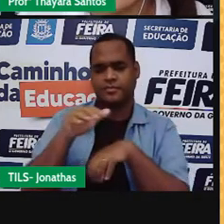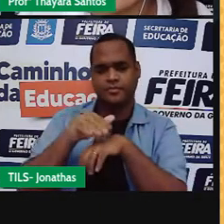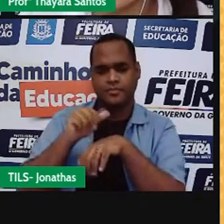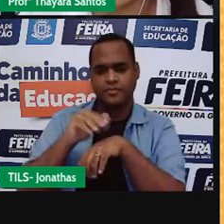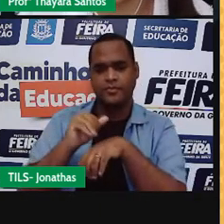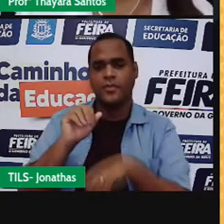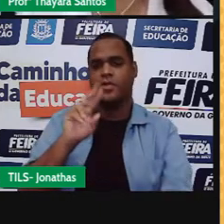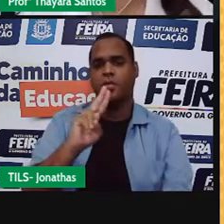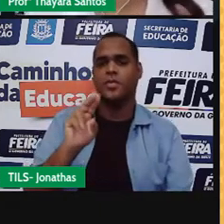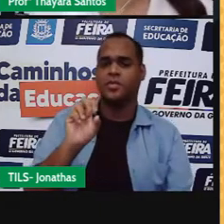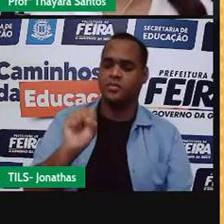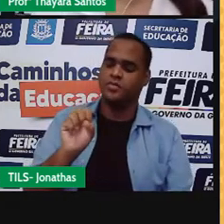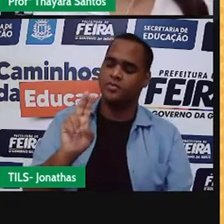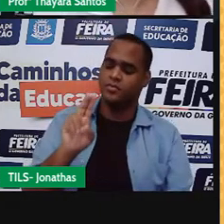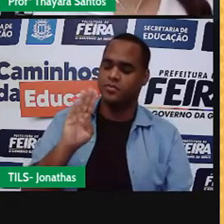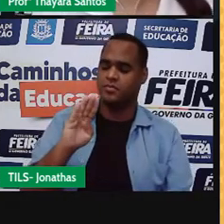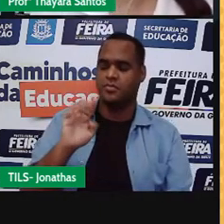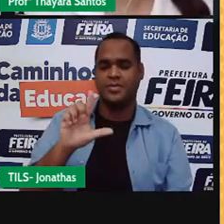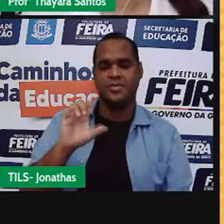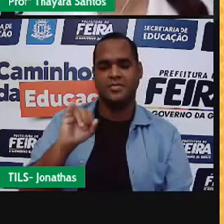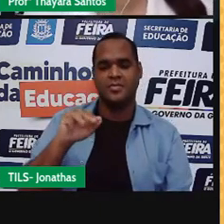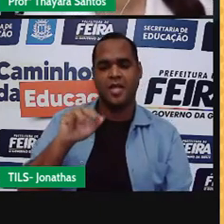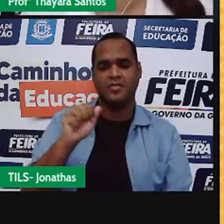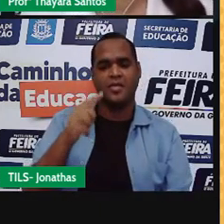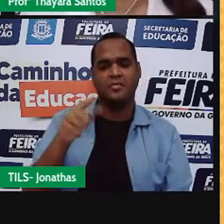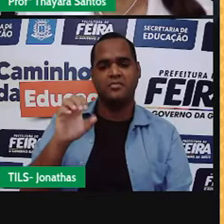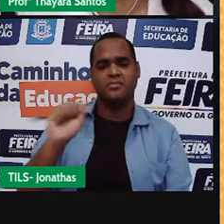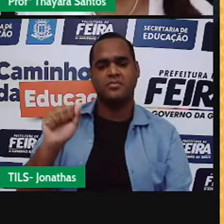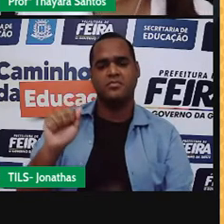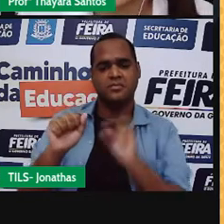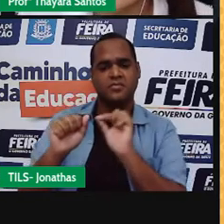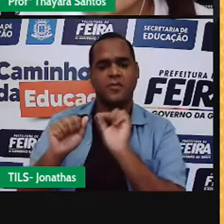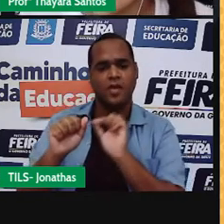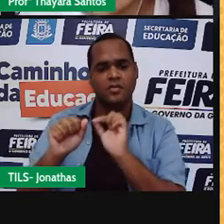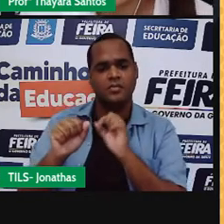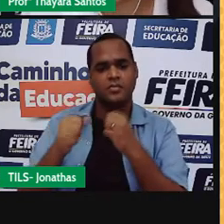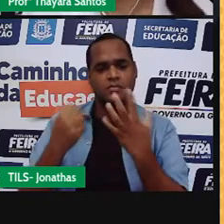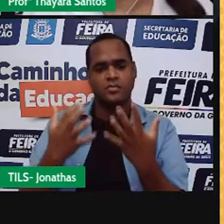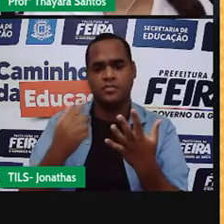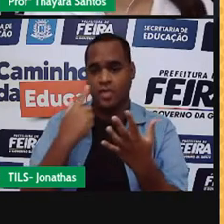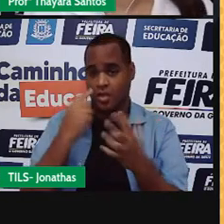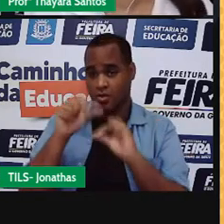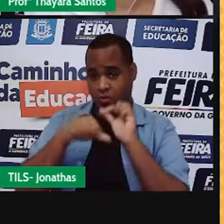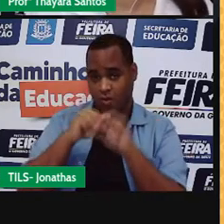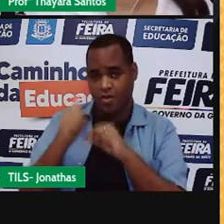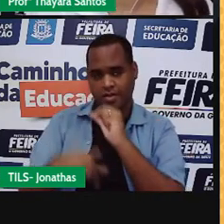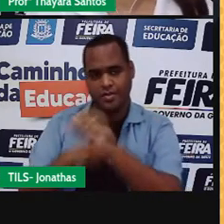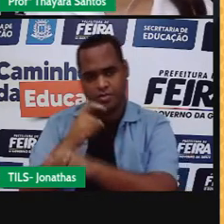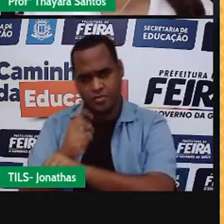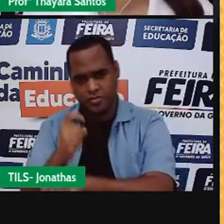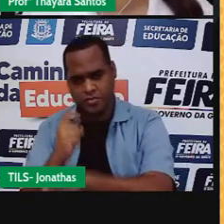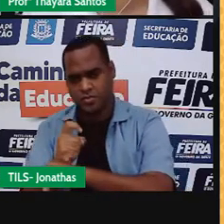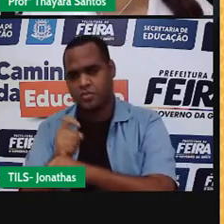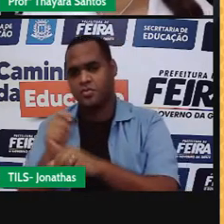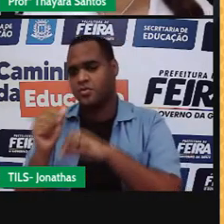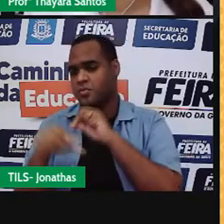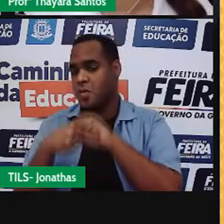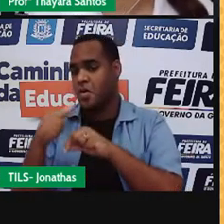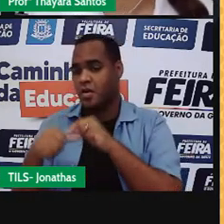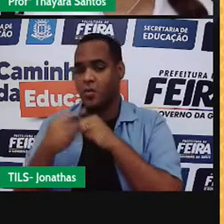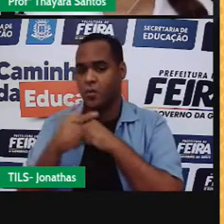sublimação. Mas vamos lá pensar. O que é que passa direto do estado sólido para o estado gasoso,